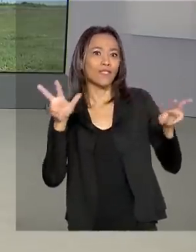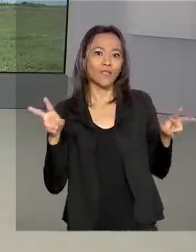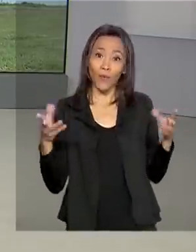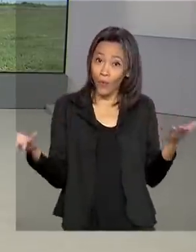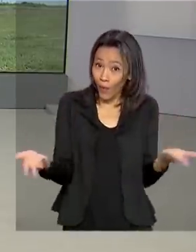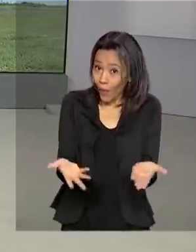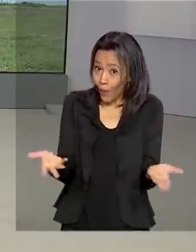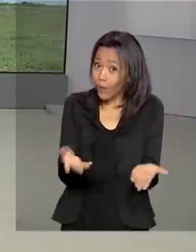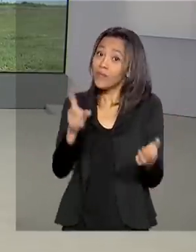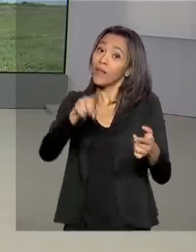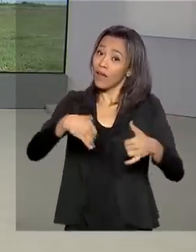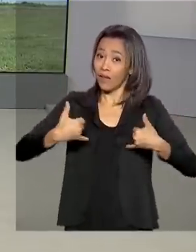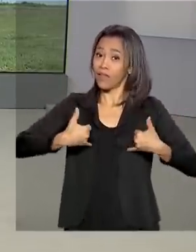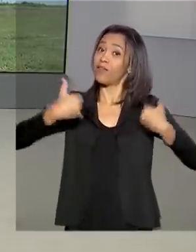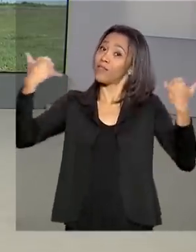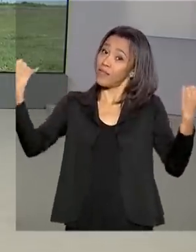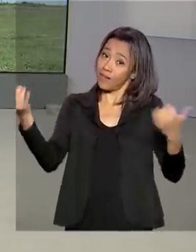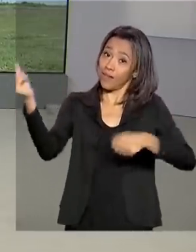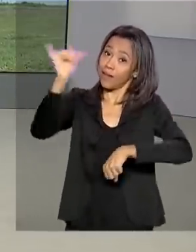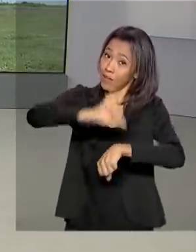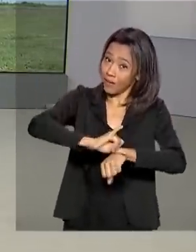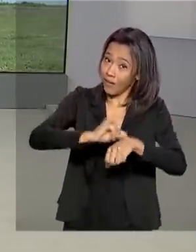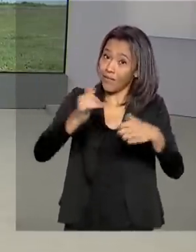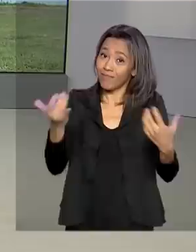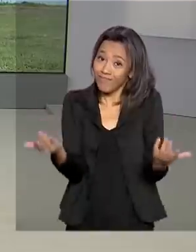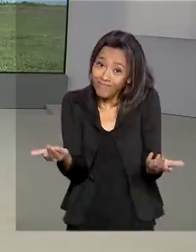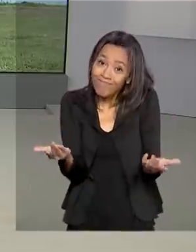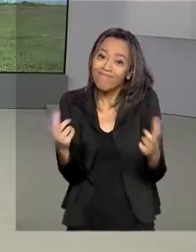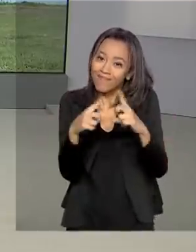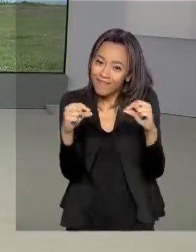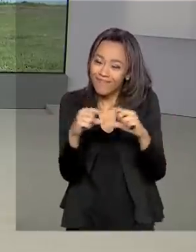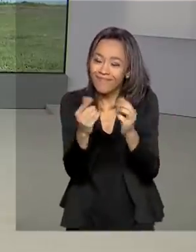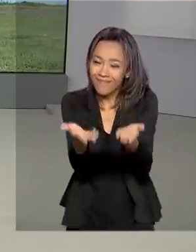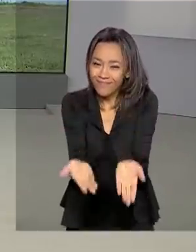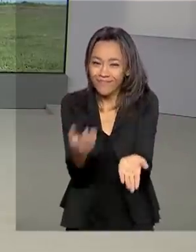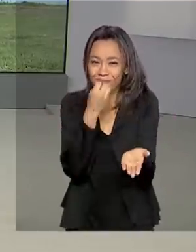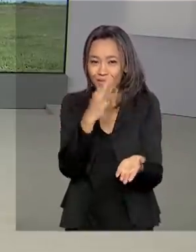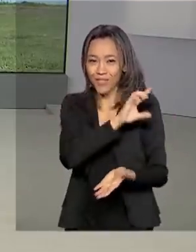afinal, é o aniversário da nossa capital. Não é isso, Márcia? Bom dia, querida.